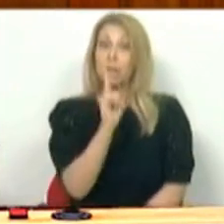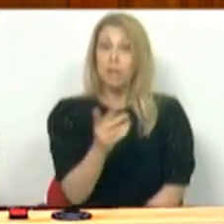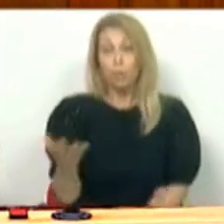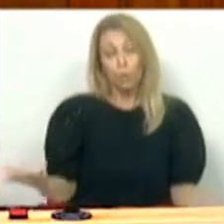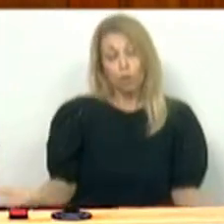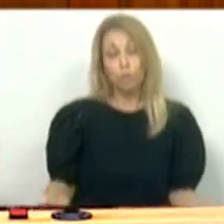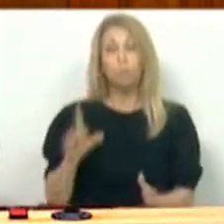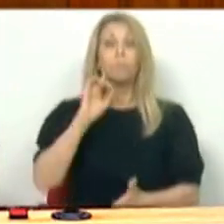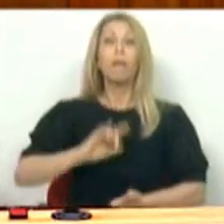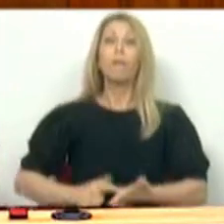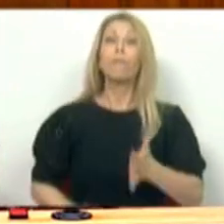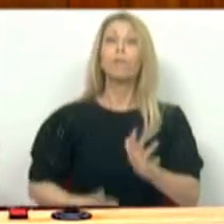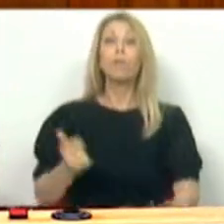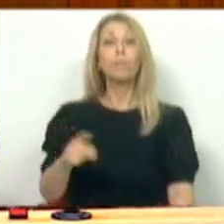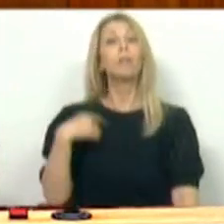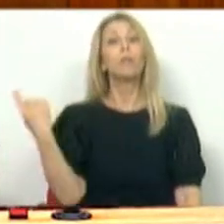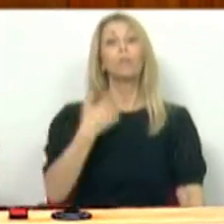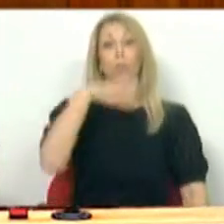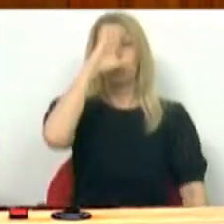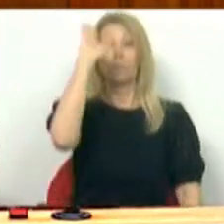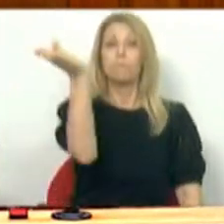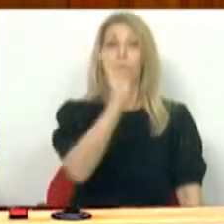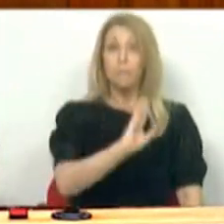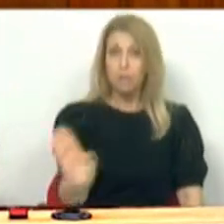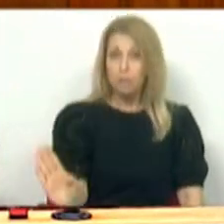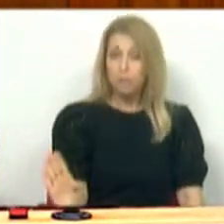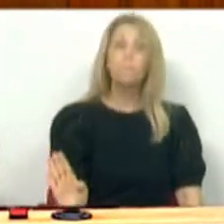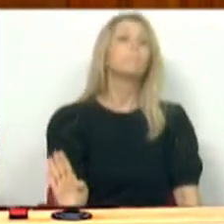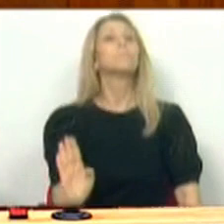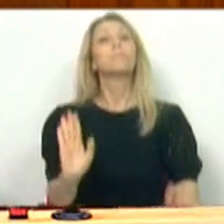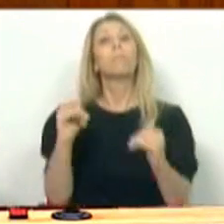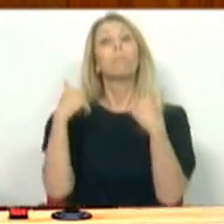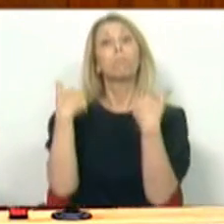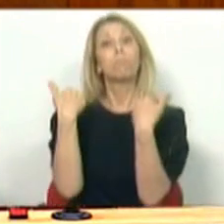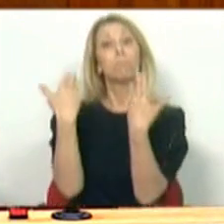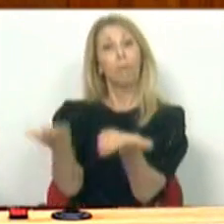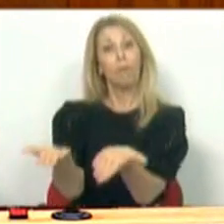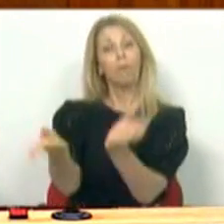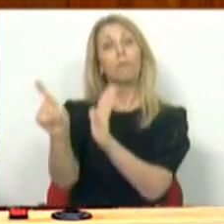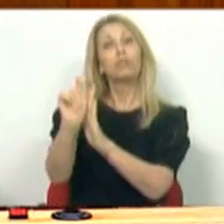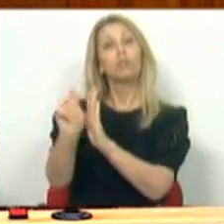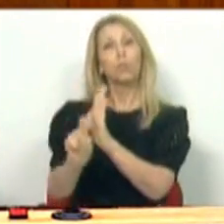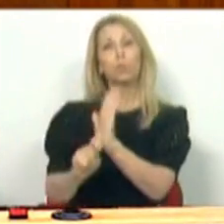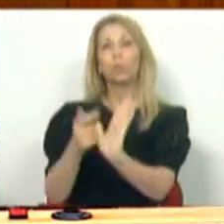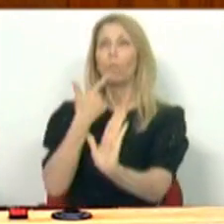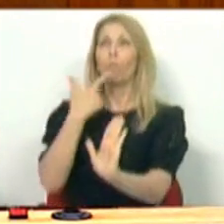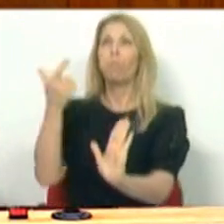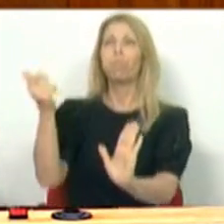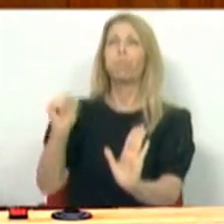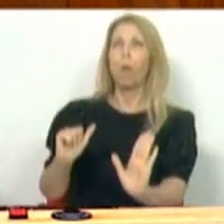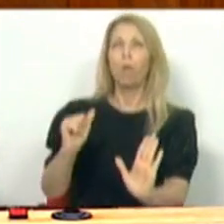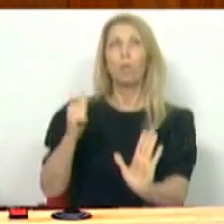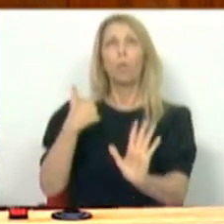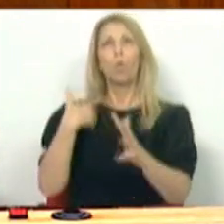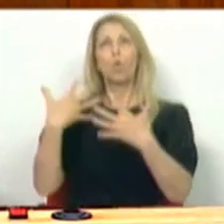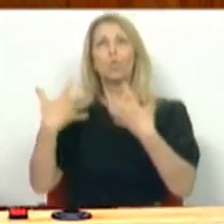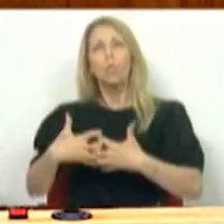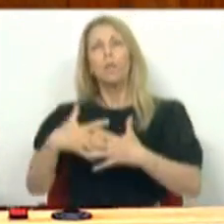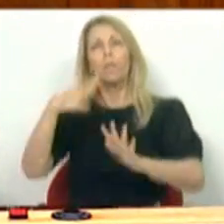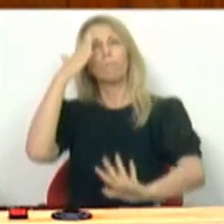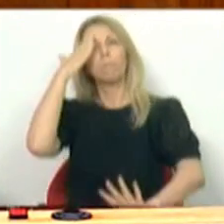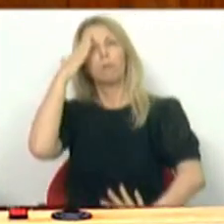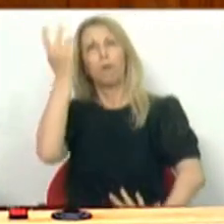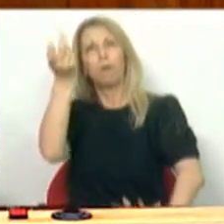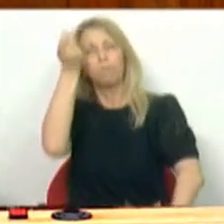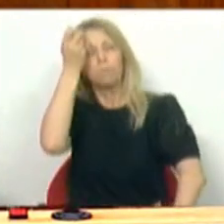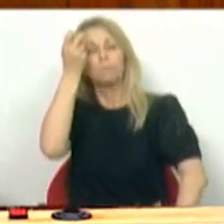fundamental que todos tenham consciência que a atribuição deste Estatuto não pode ser feita com reserva mental, nem pode ser